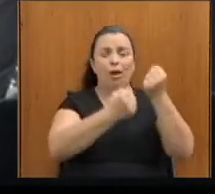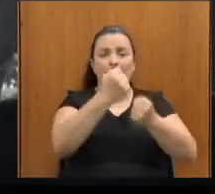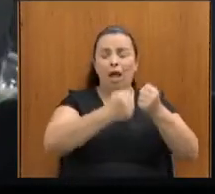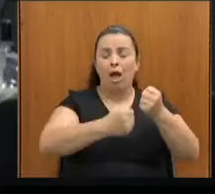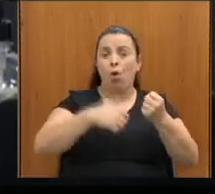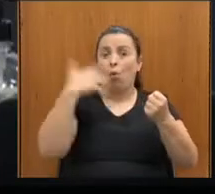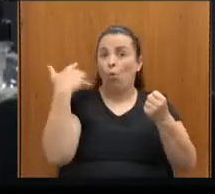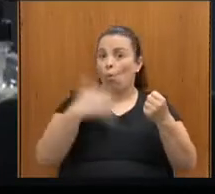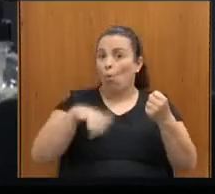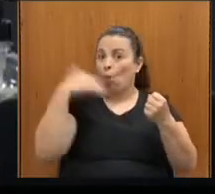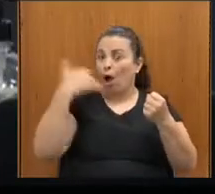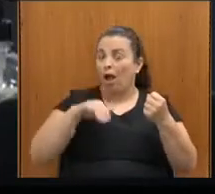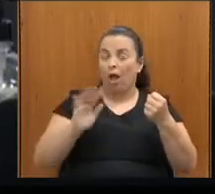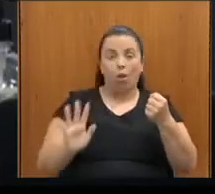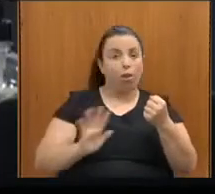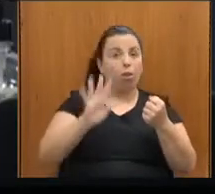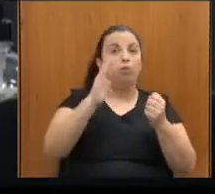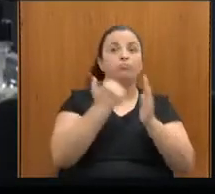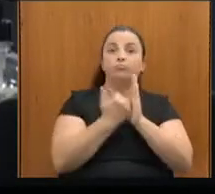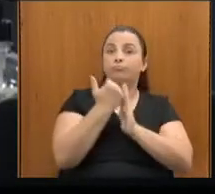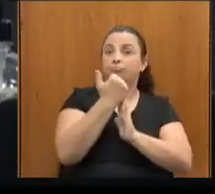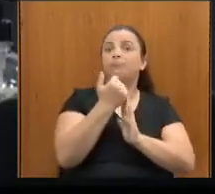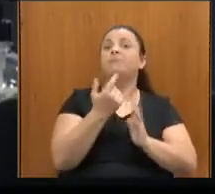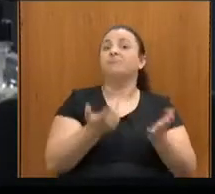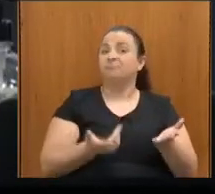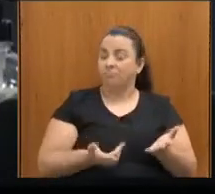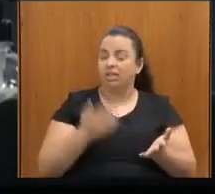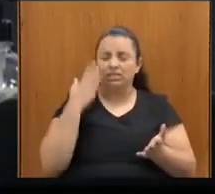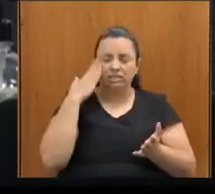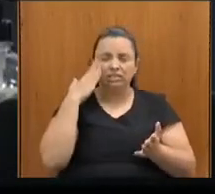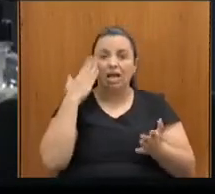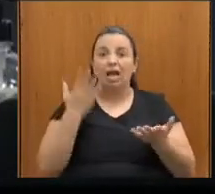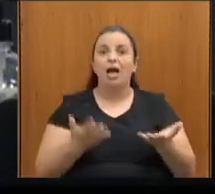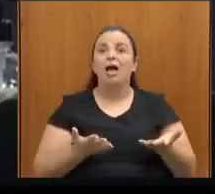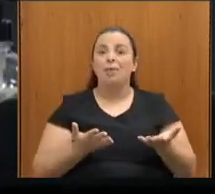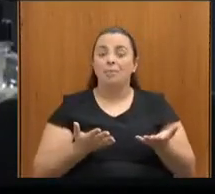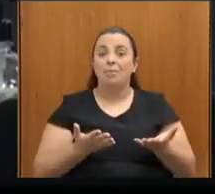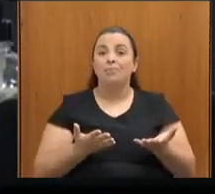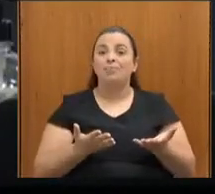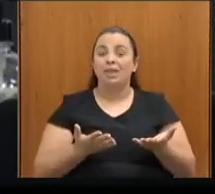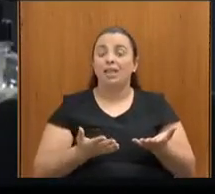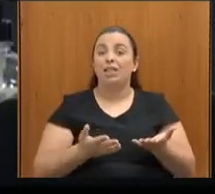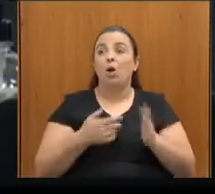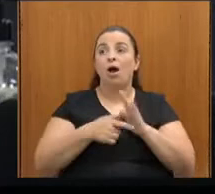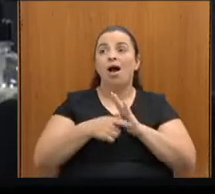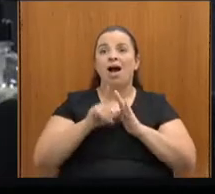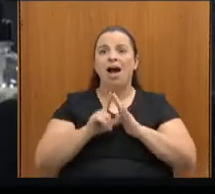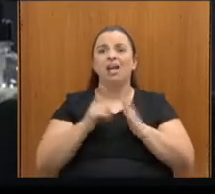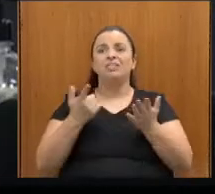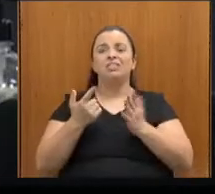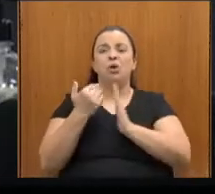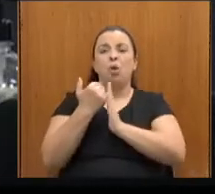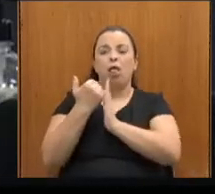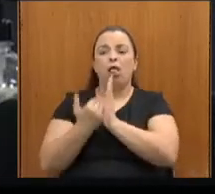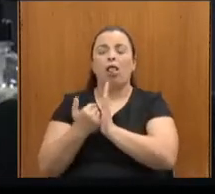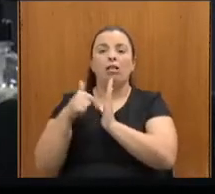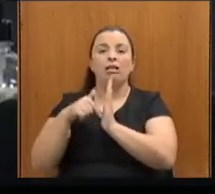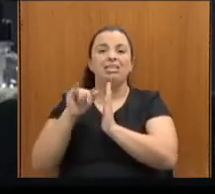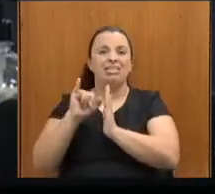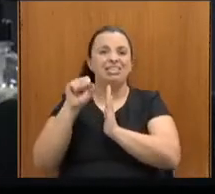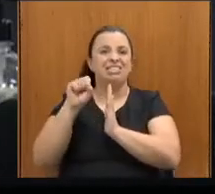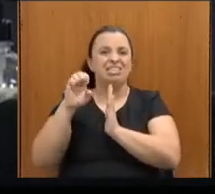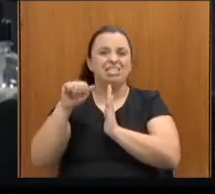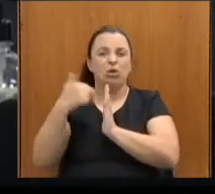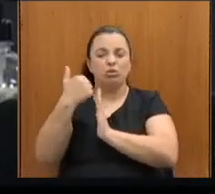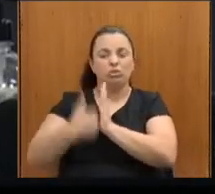nós estamos vivendo momentos aí de alta inflação, então, realmente, o valor anterior era pequeno para se comprar, a gente sabe